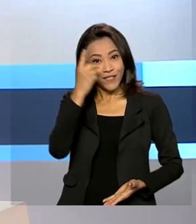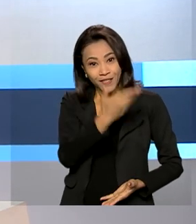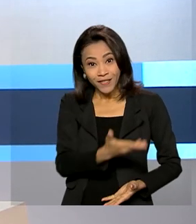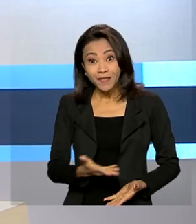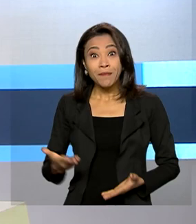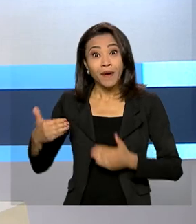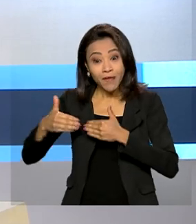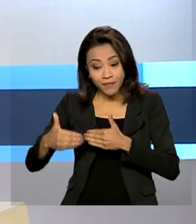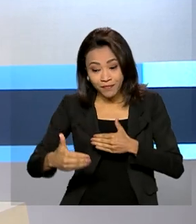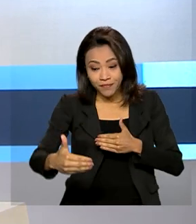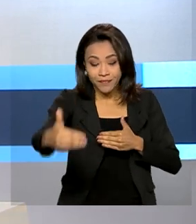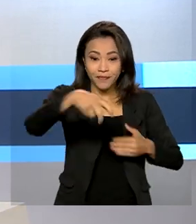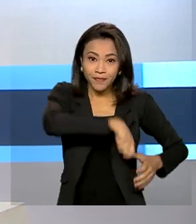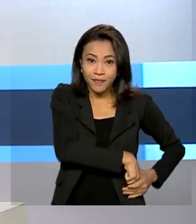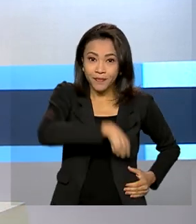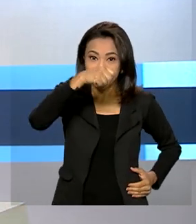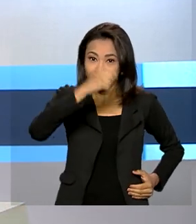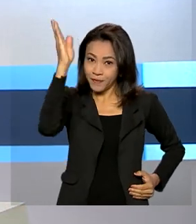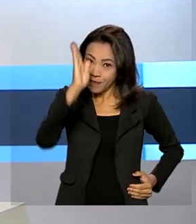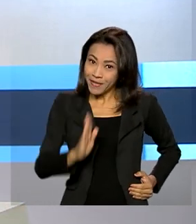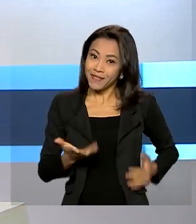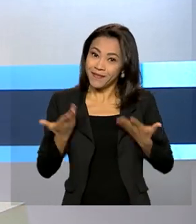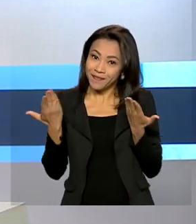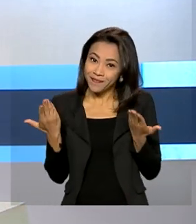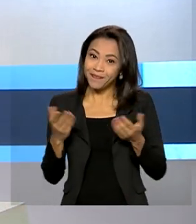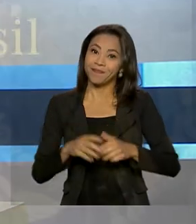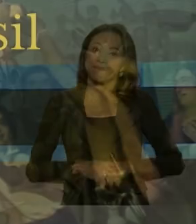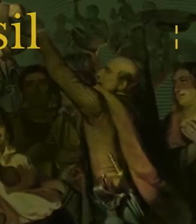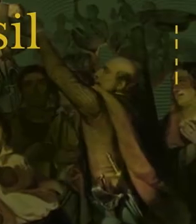bicentenário da independência do Brasil.